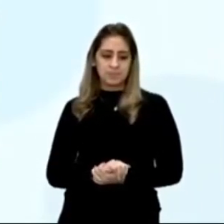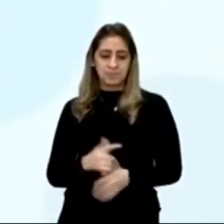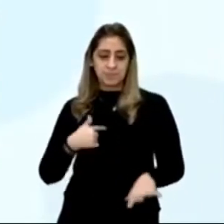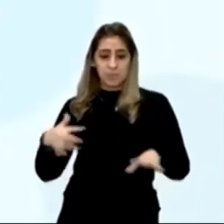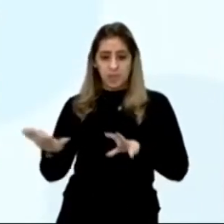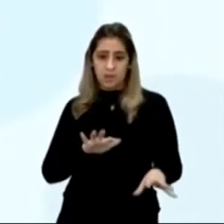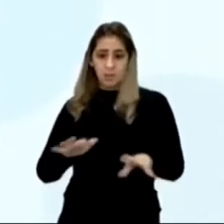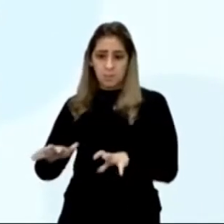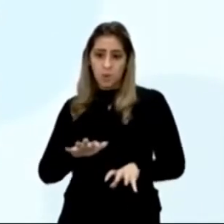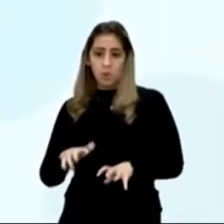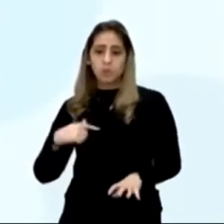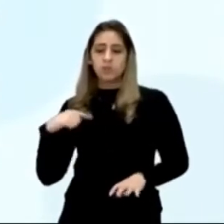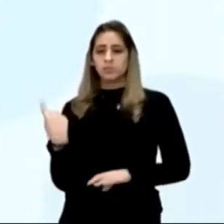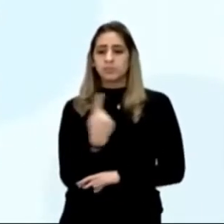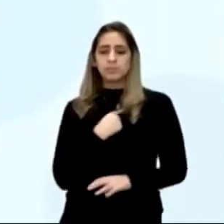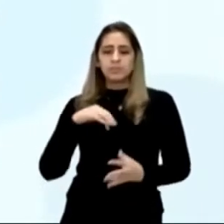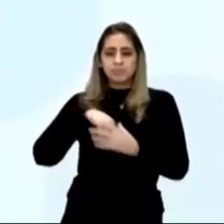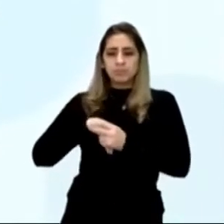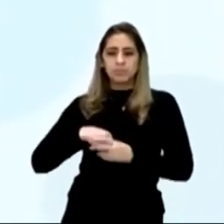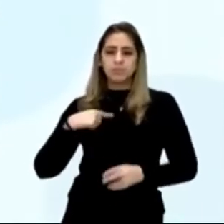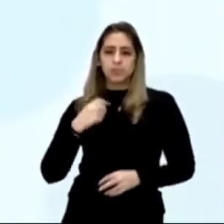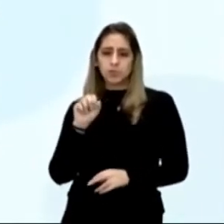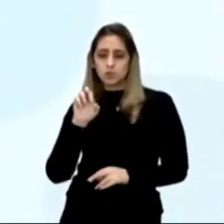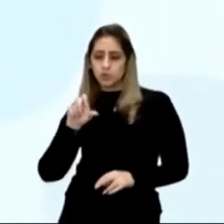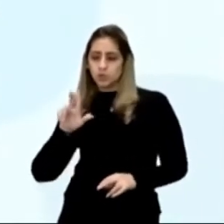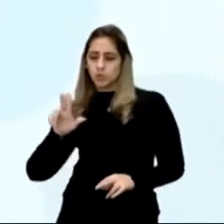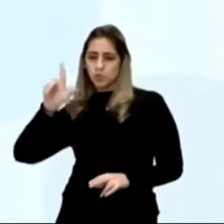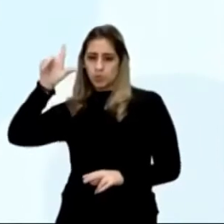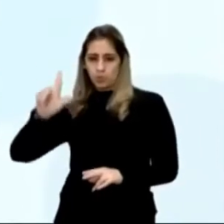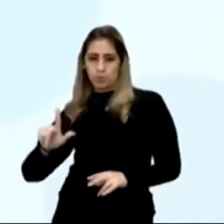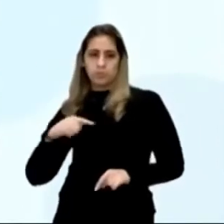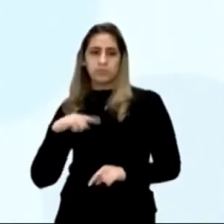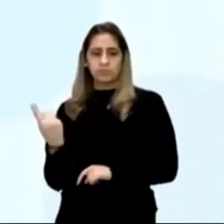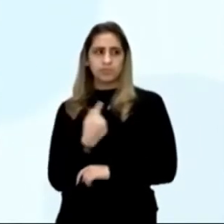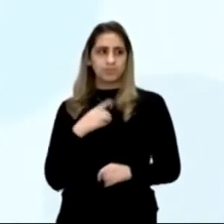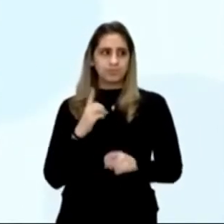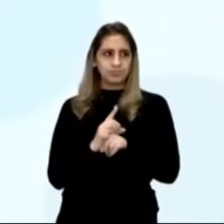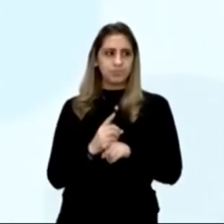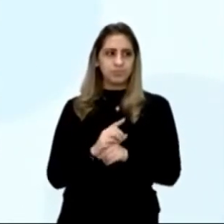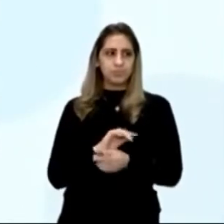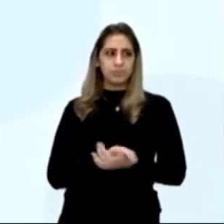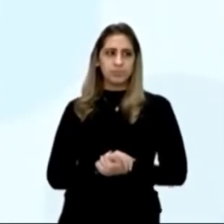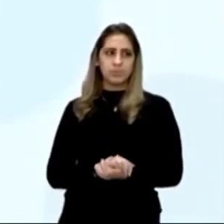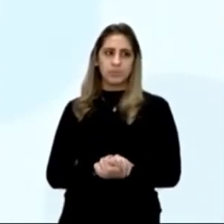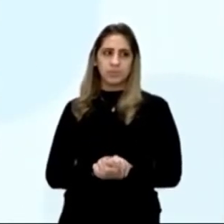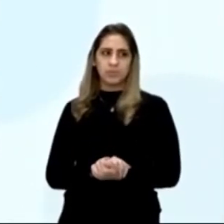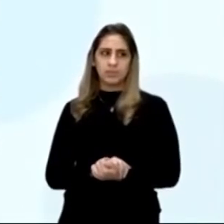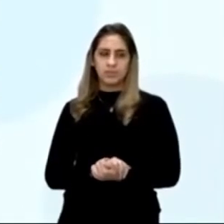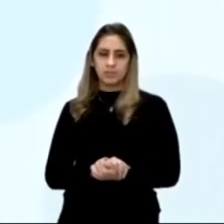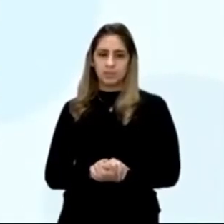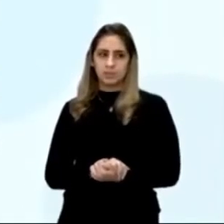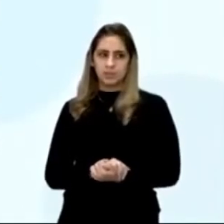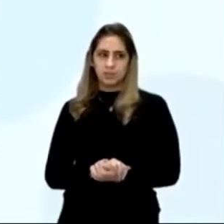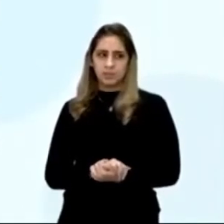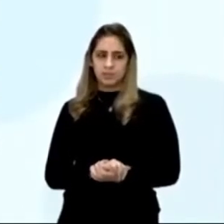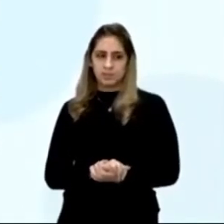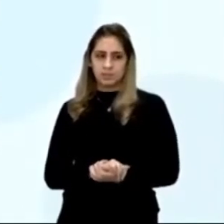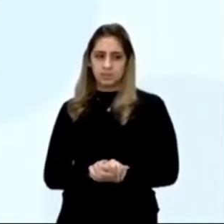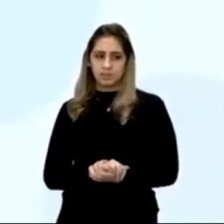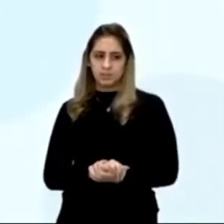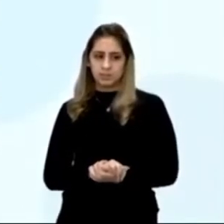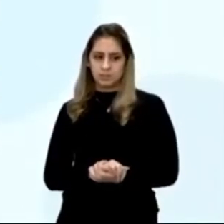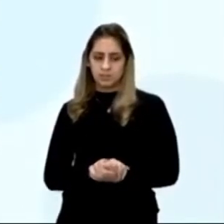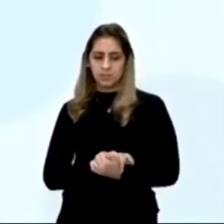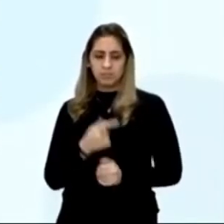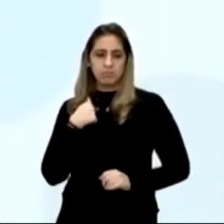redondo, e de outras serras mais baixas, sul, ao sul dele, e de terra a chã, com grandes arvoredos, ao monte alto,